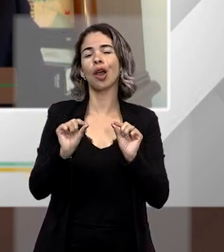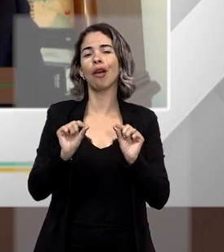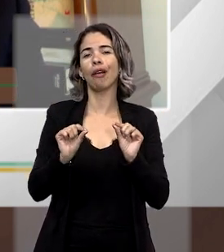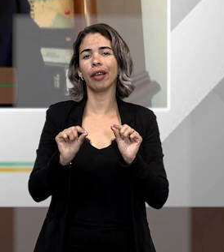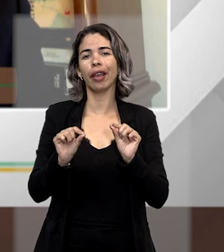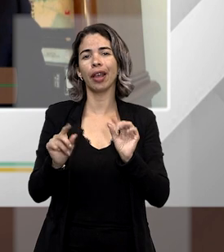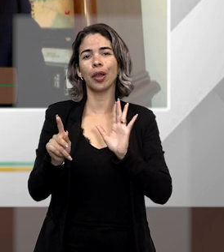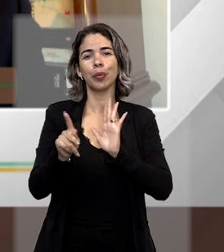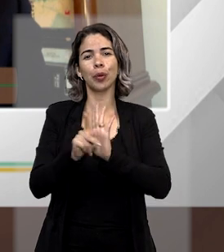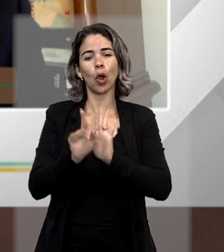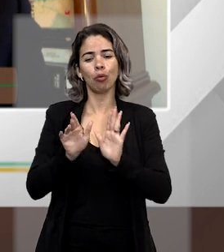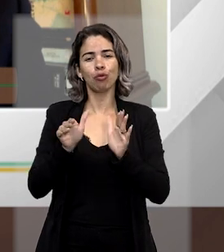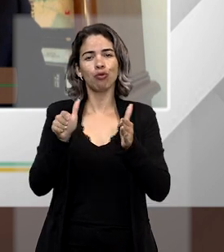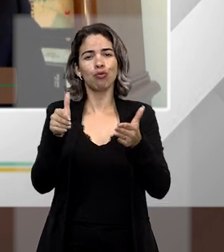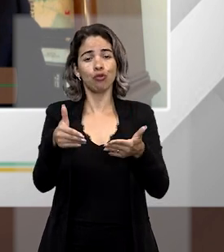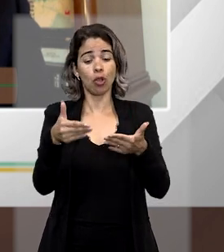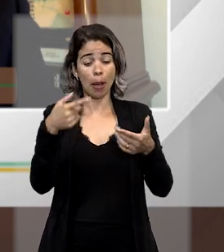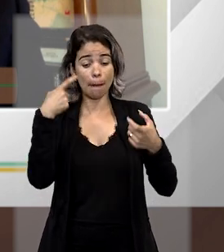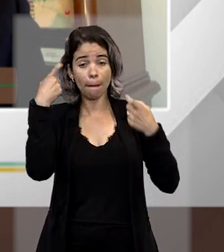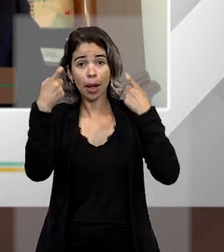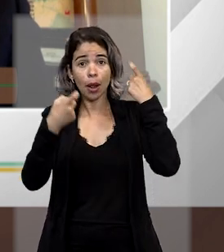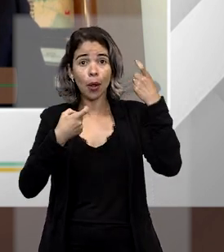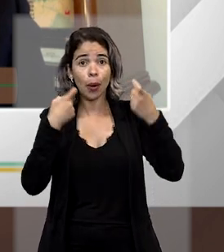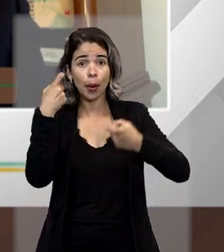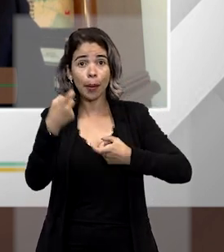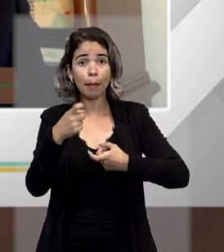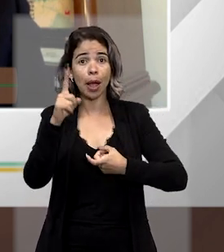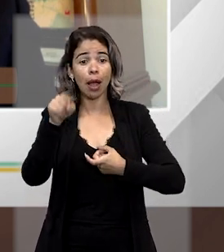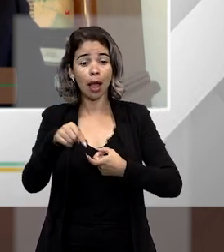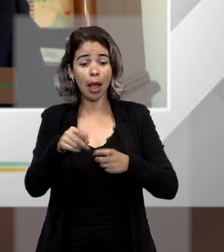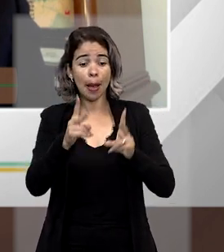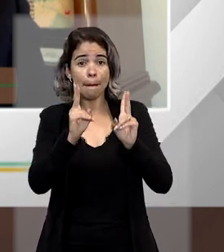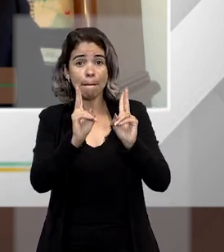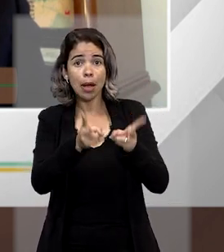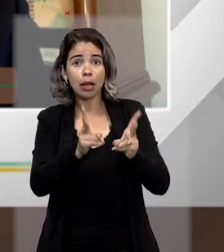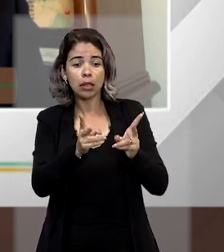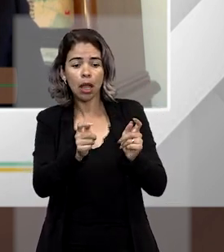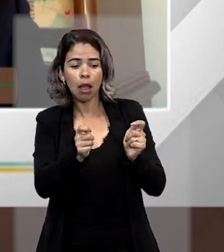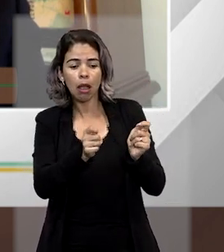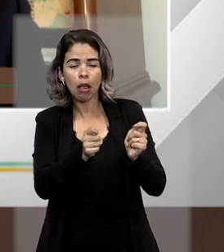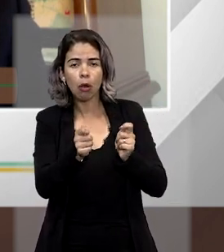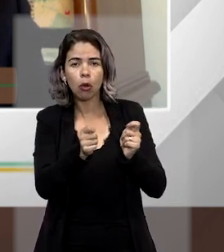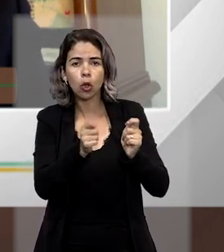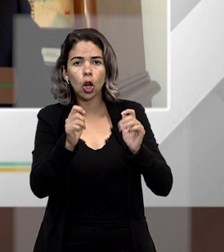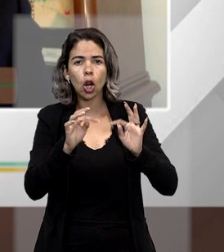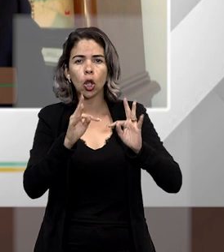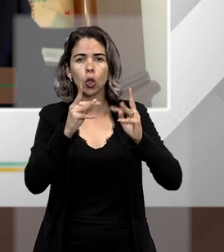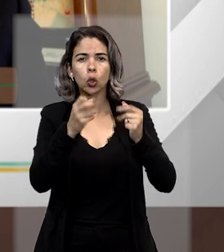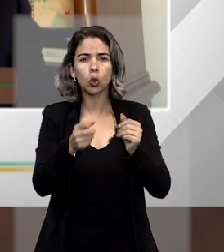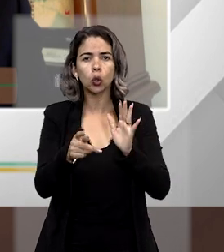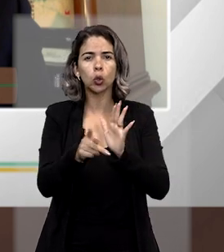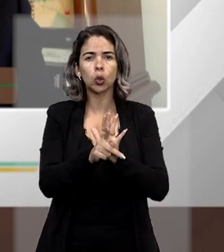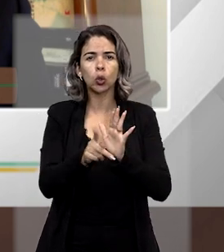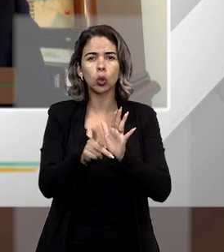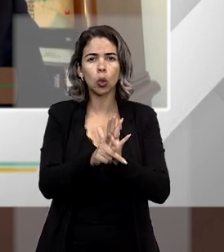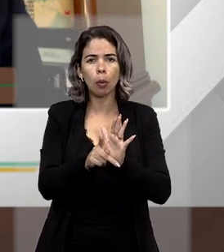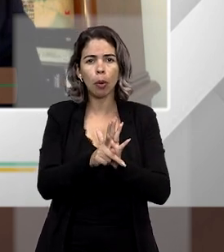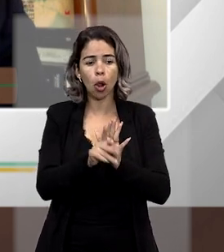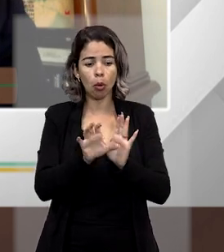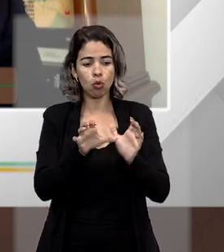respeito a que tinha como preocupação mais manter sob controle uma